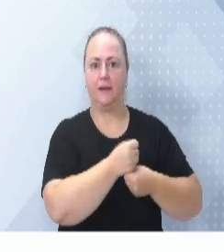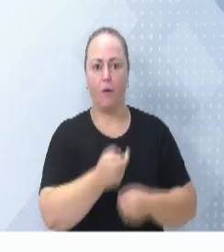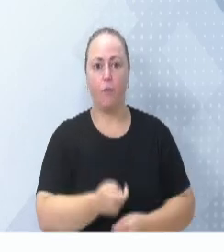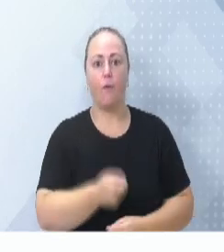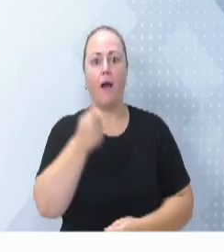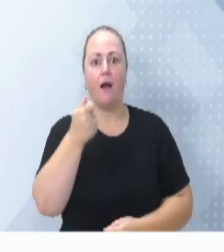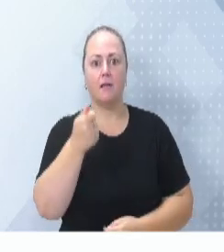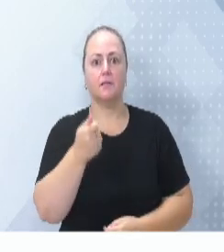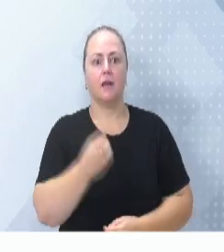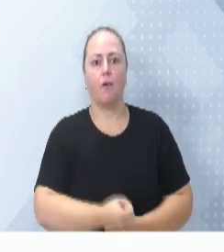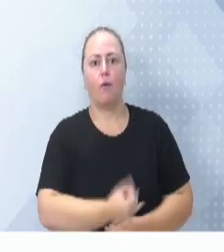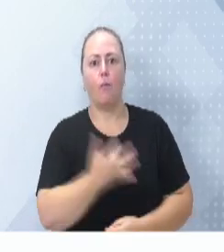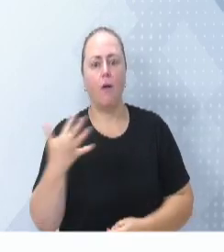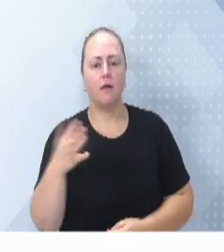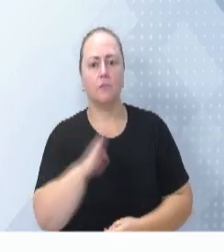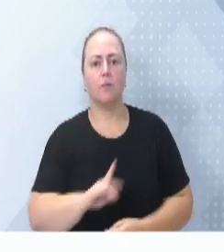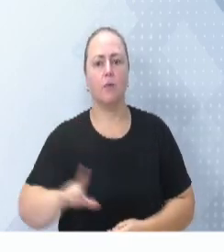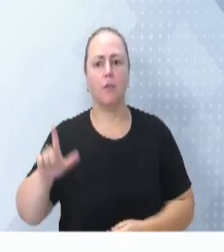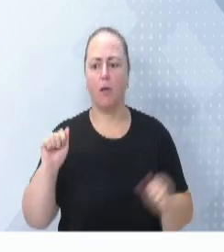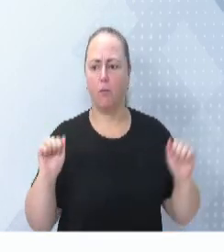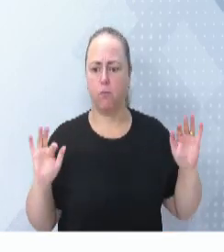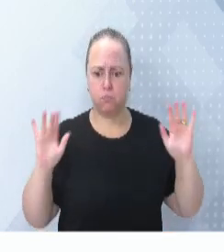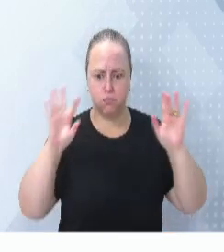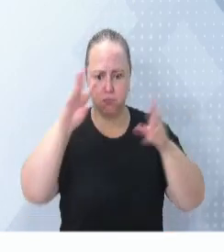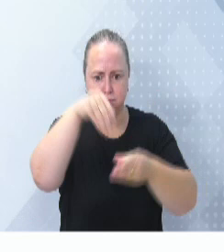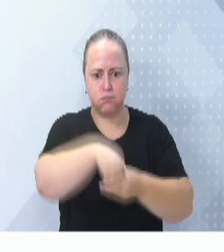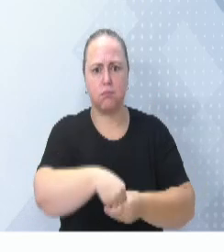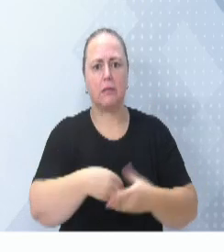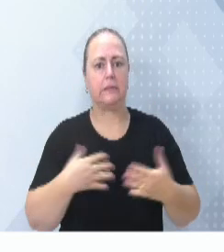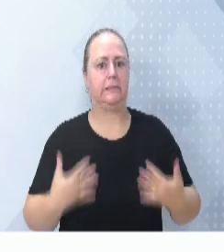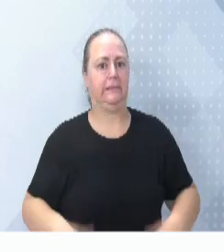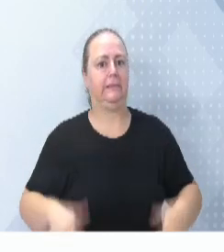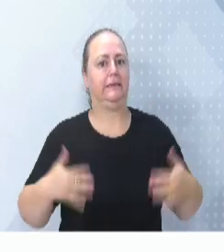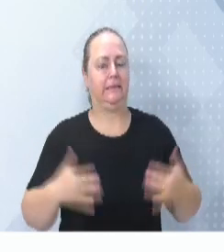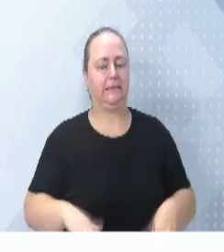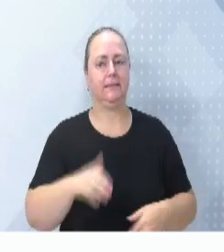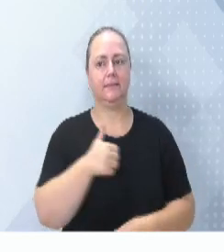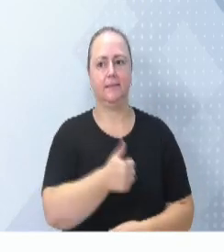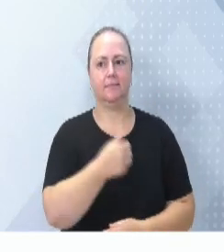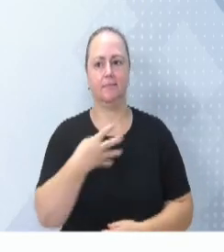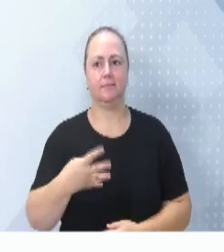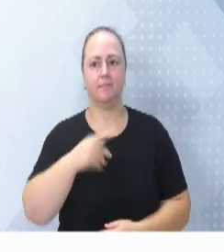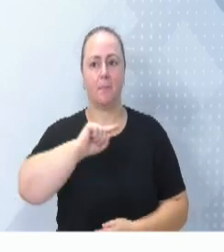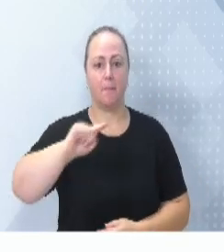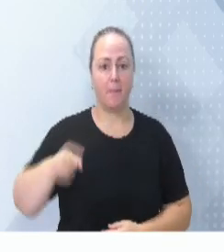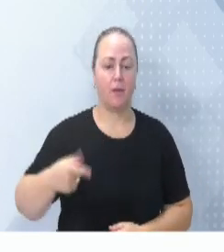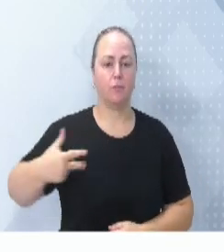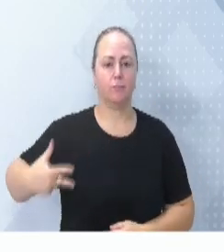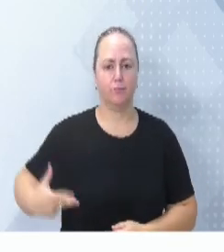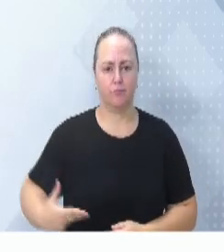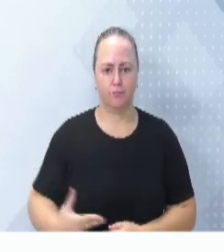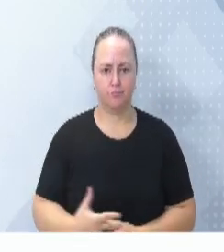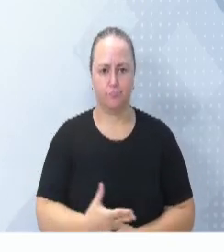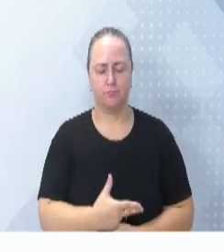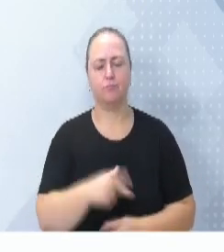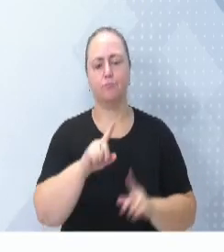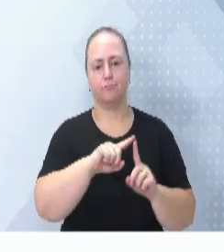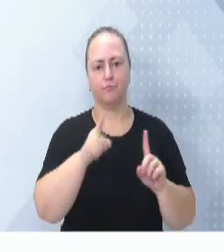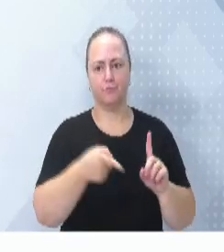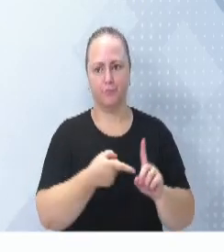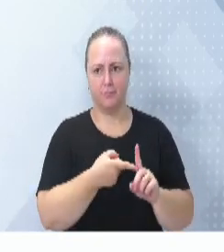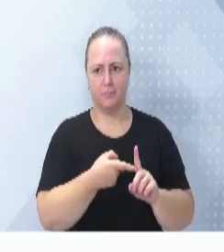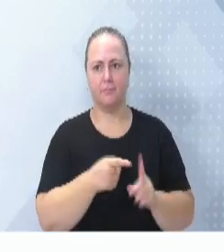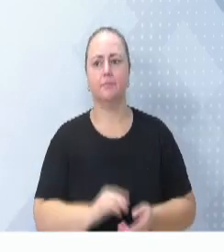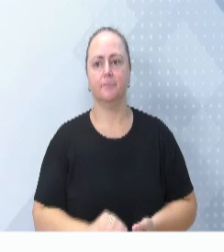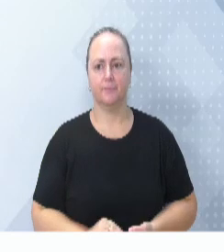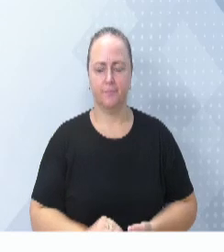inteiro passando pelo Hospital Santo Antônio. Aqui nós tivemos 14 mil atendimentos no centro obstétrico, e vale ressaltar que nós